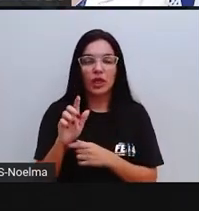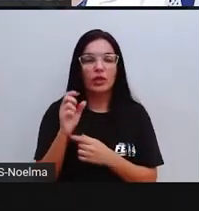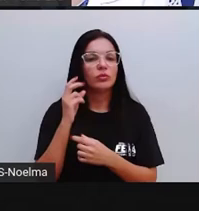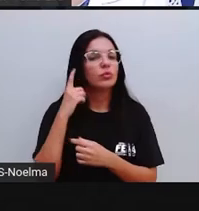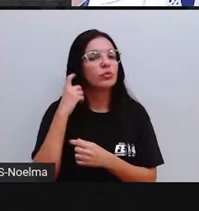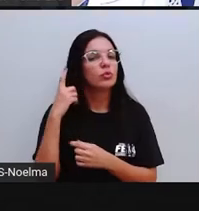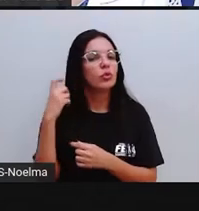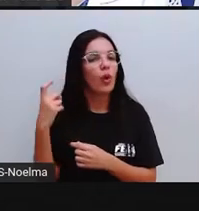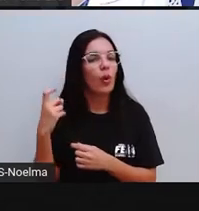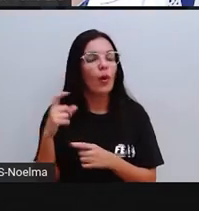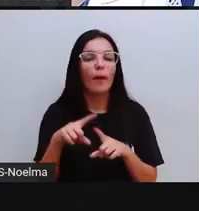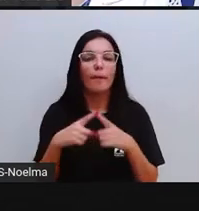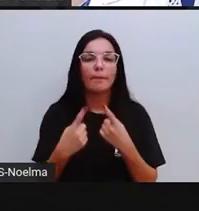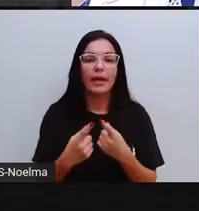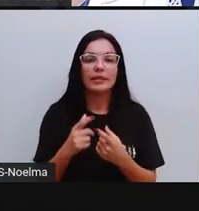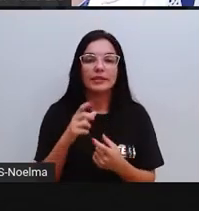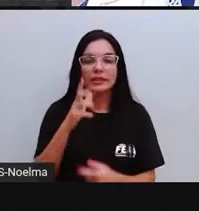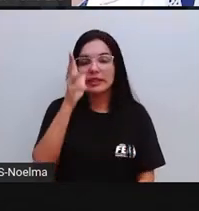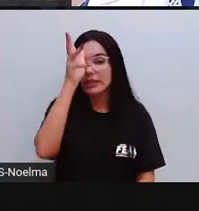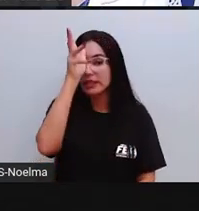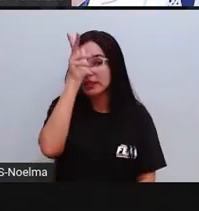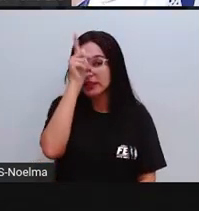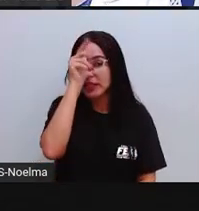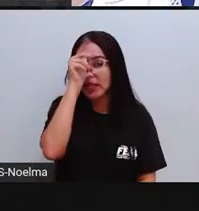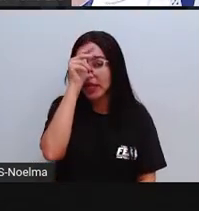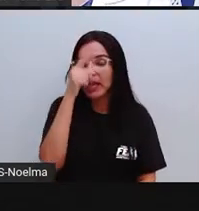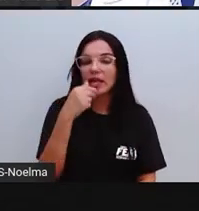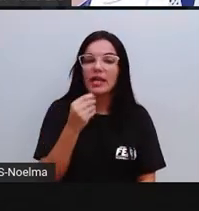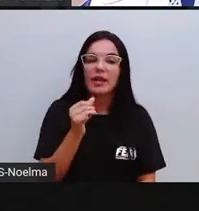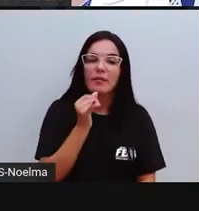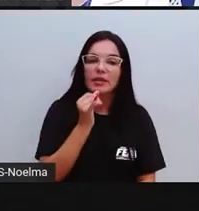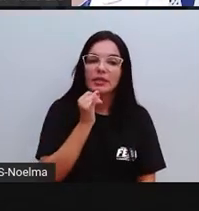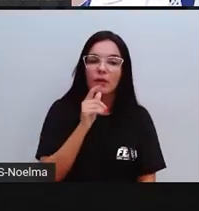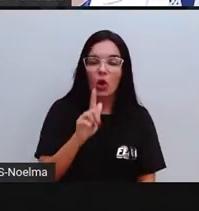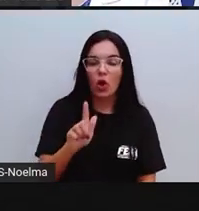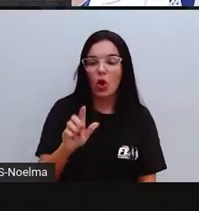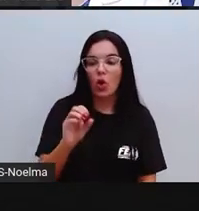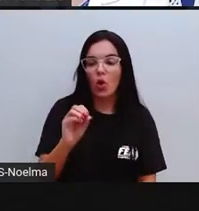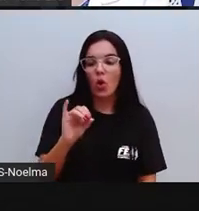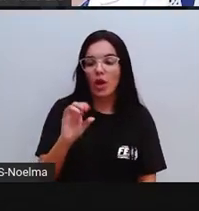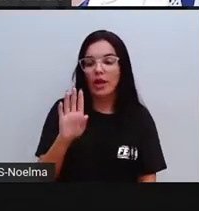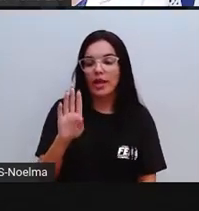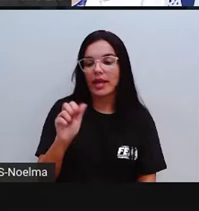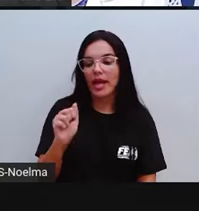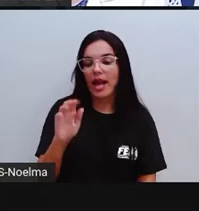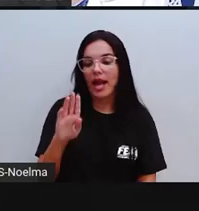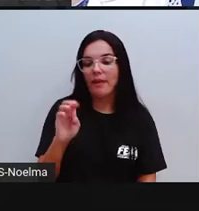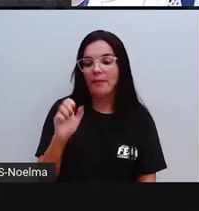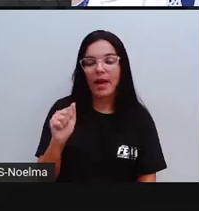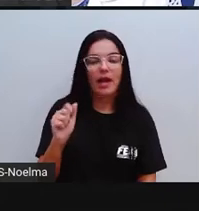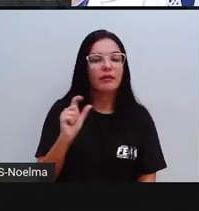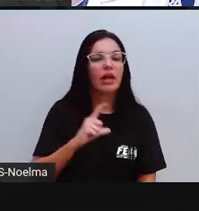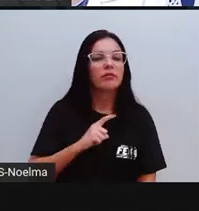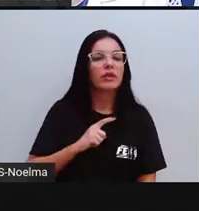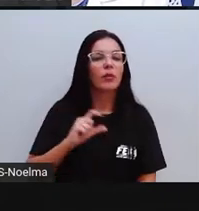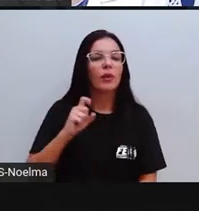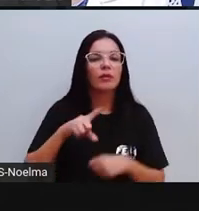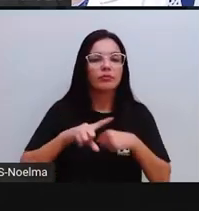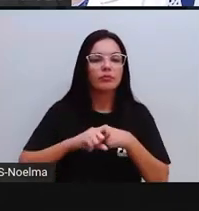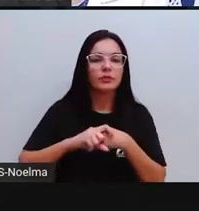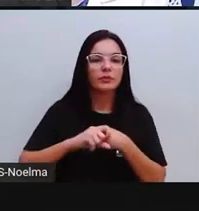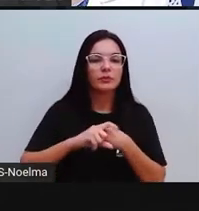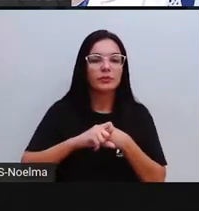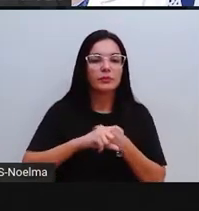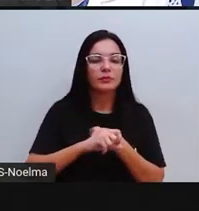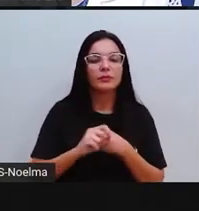como nas palavras aí, galinha, goiaba, gude. Ou ela pode ter também o som de